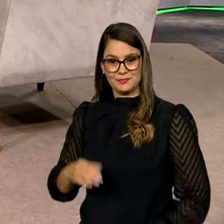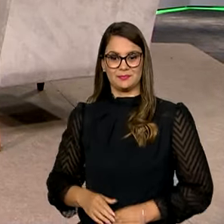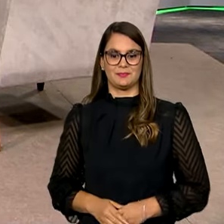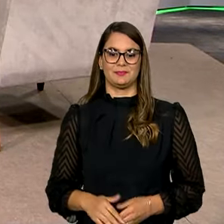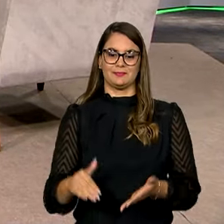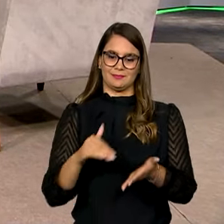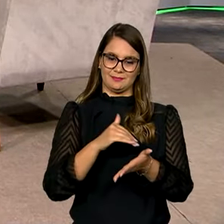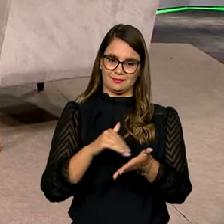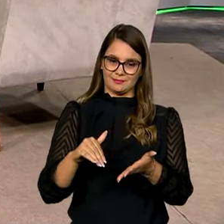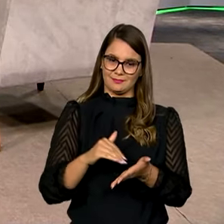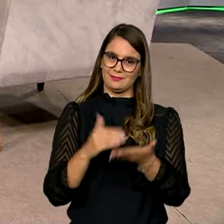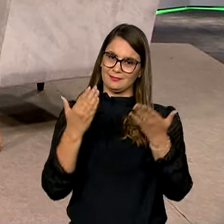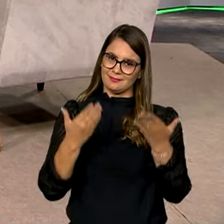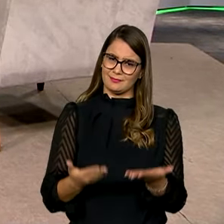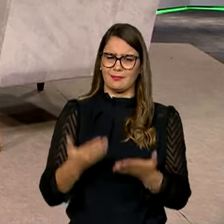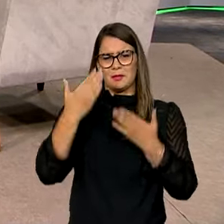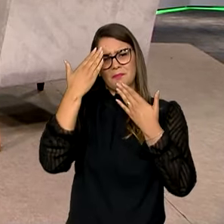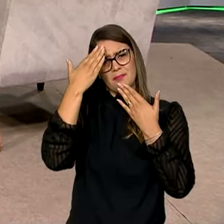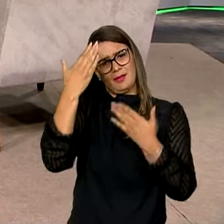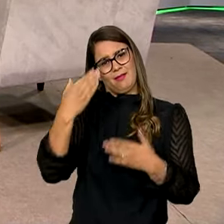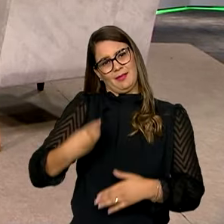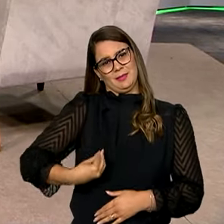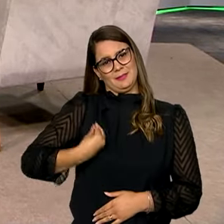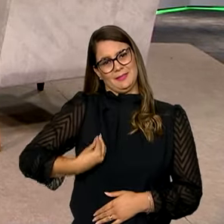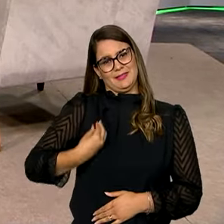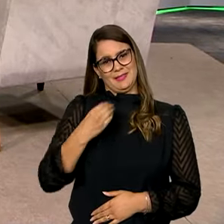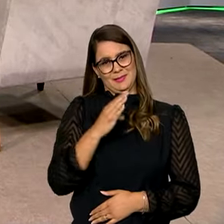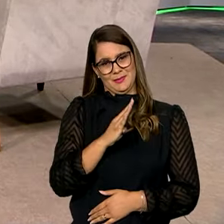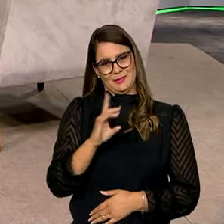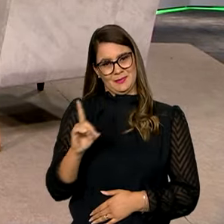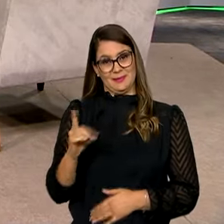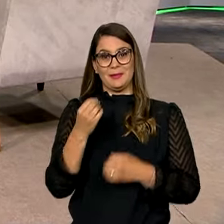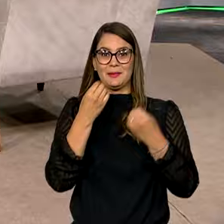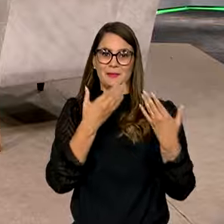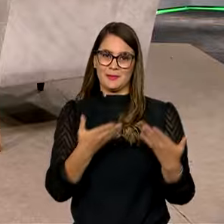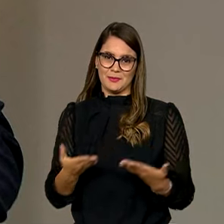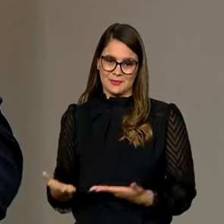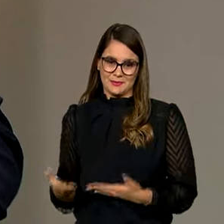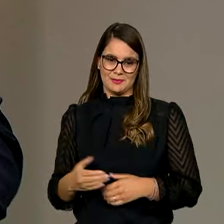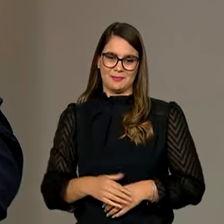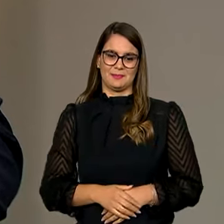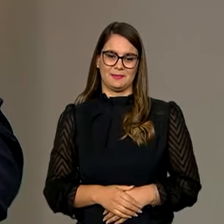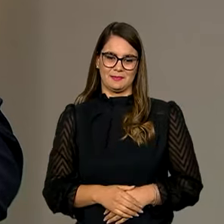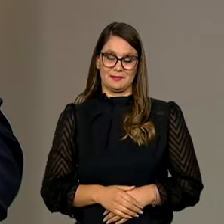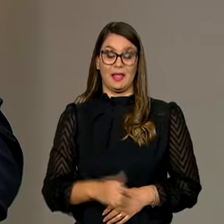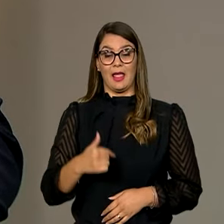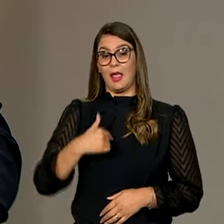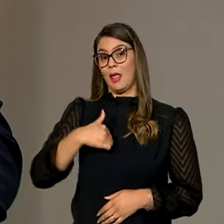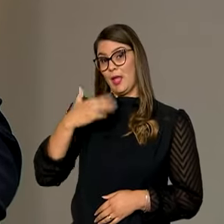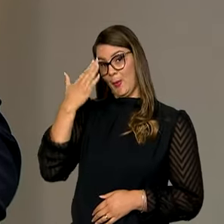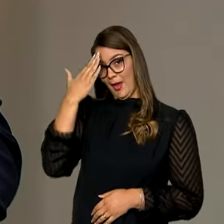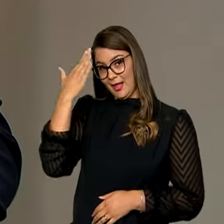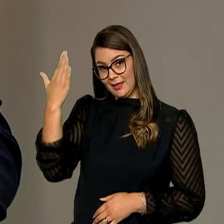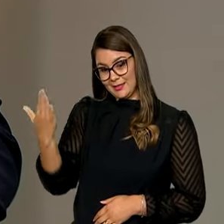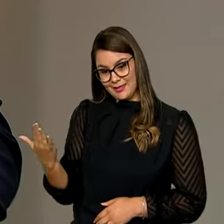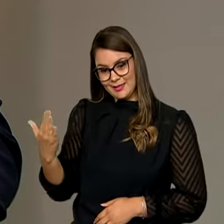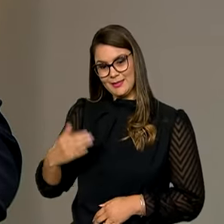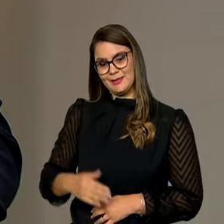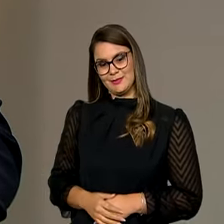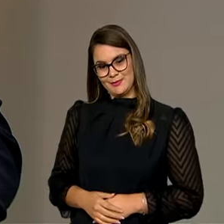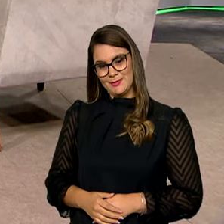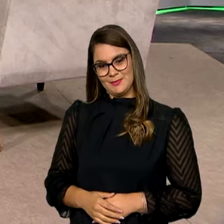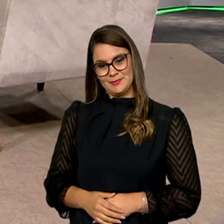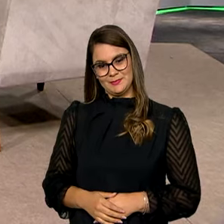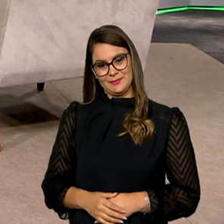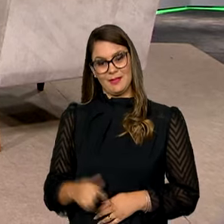Secretário Ronaldo dos Santos, muito obrigado pela sua presença no Brasil em Dia. Seja bem-vindo. Roberto, eu que agradeço. E